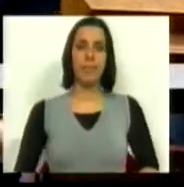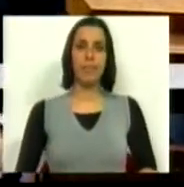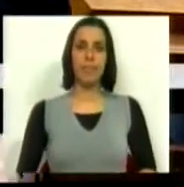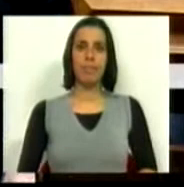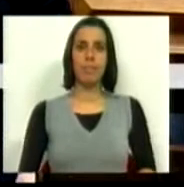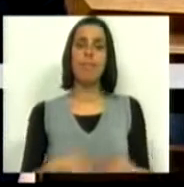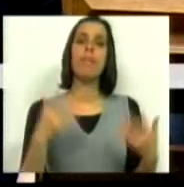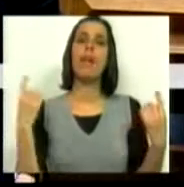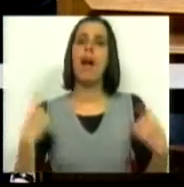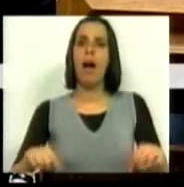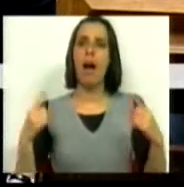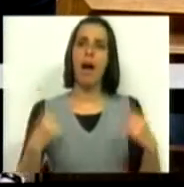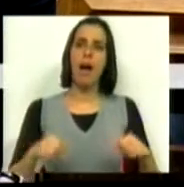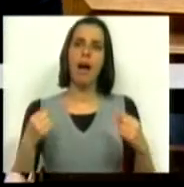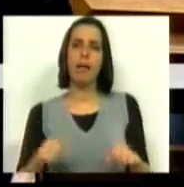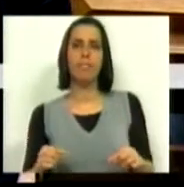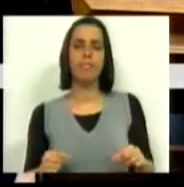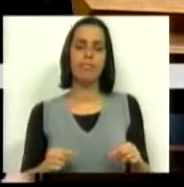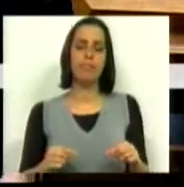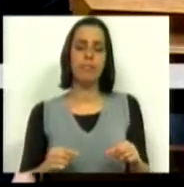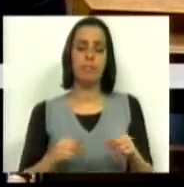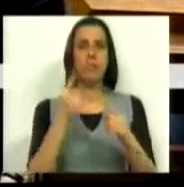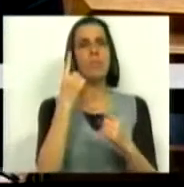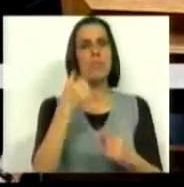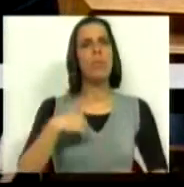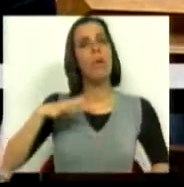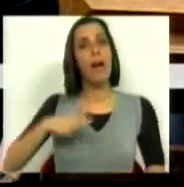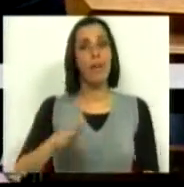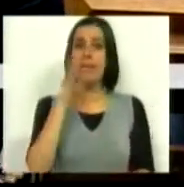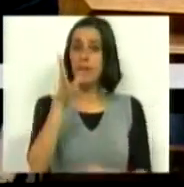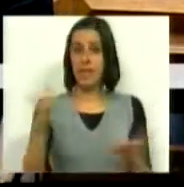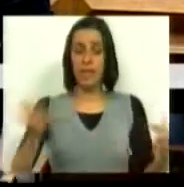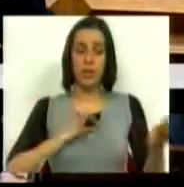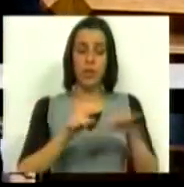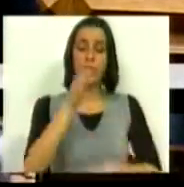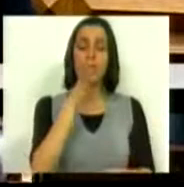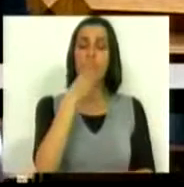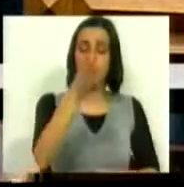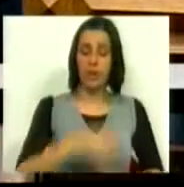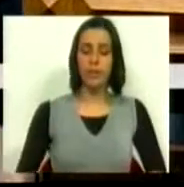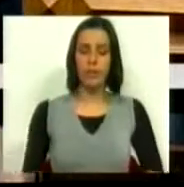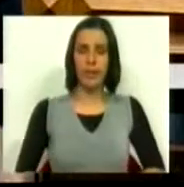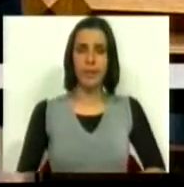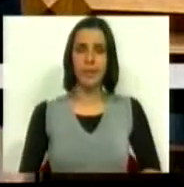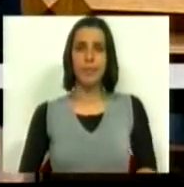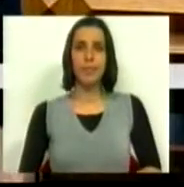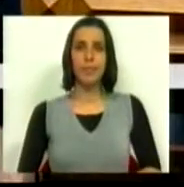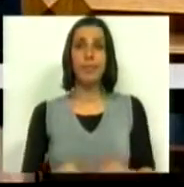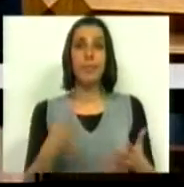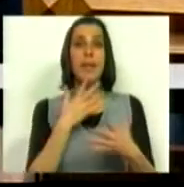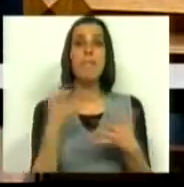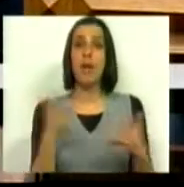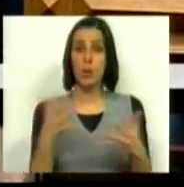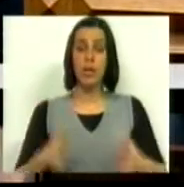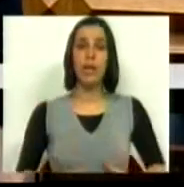Há, de qualquer das maneiras, uma coisa que eu gostaria de lhe dizer, Sr. Deputado. A